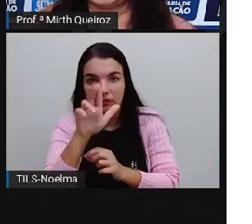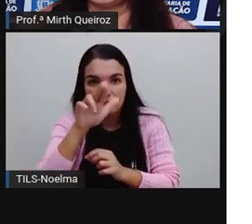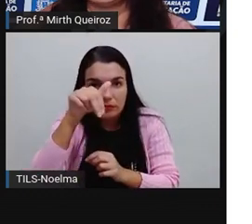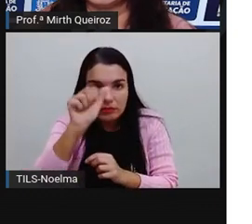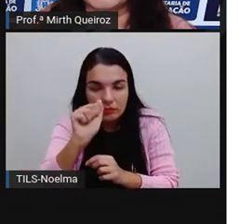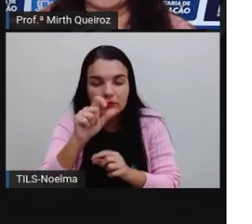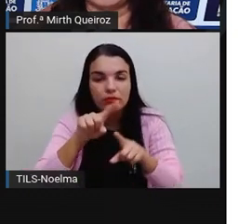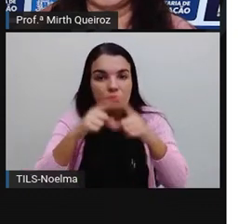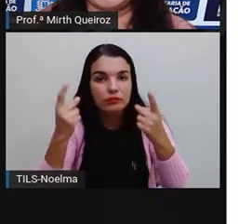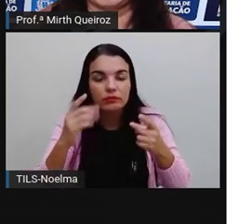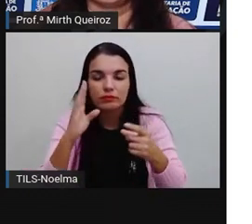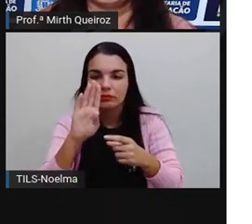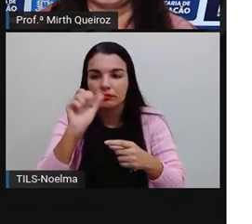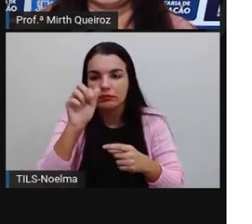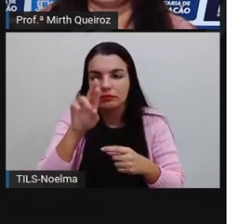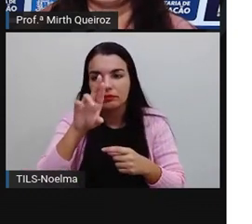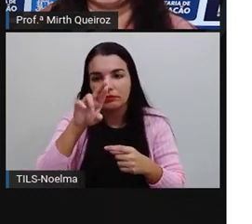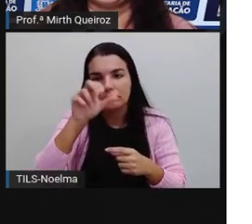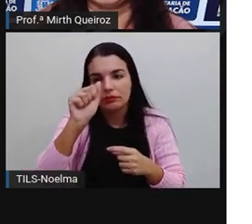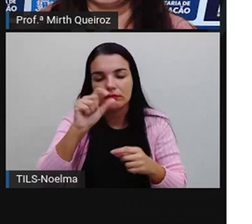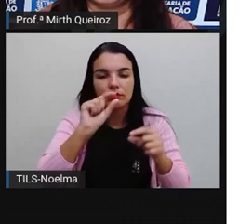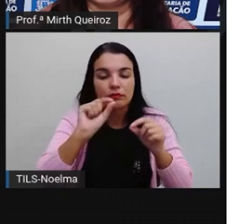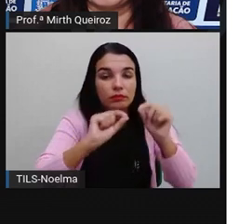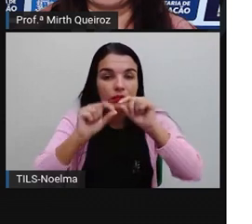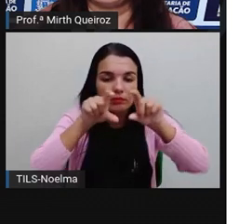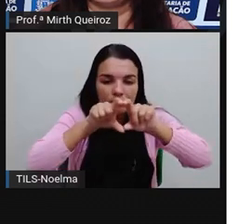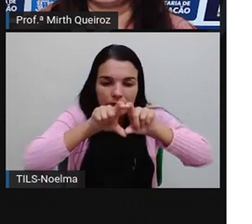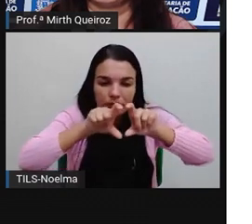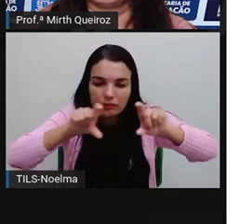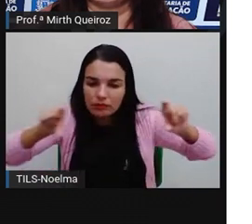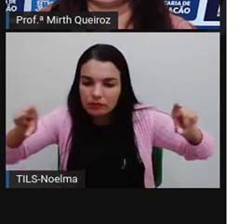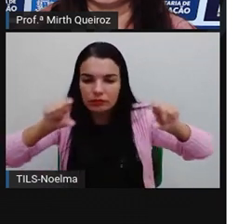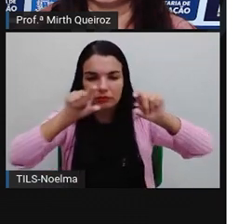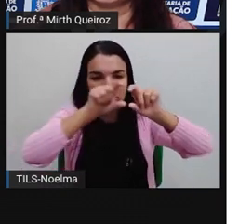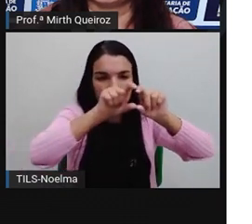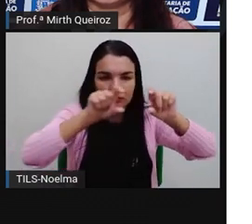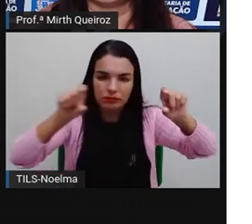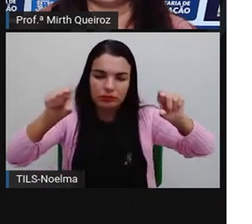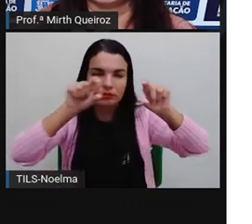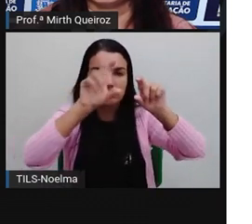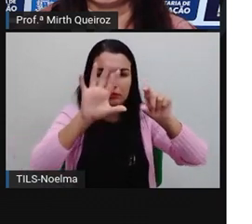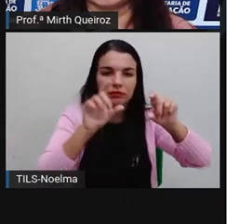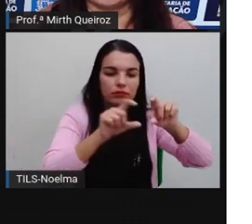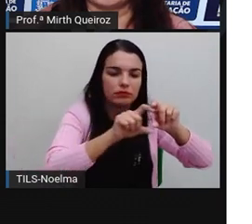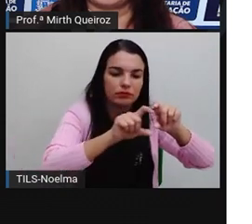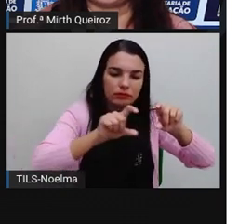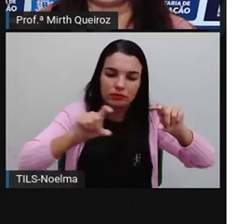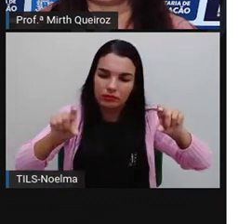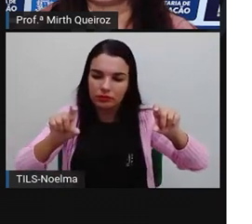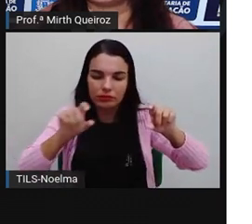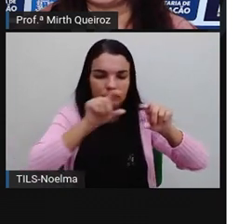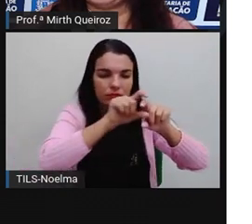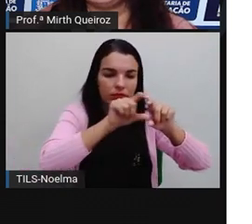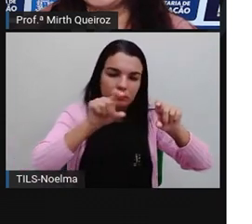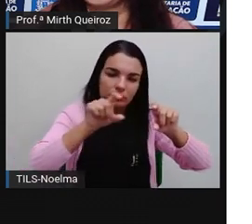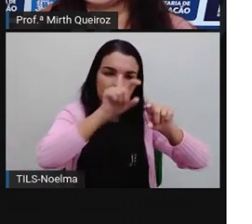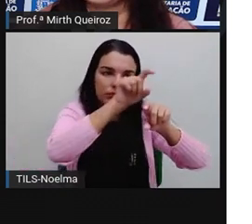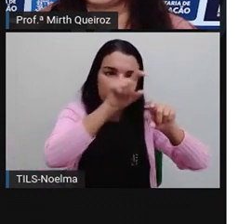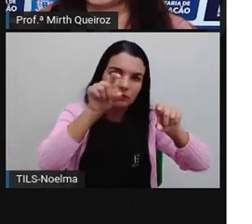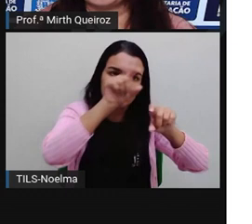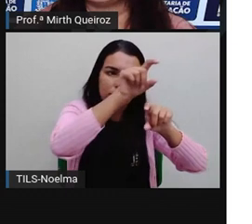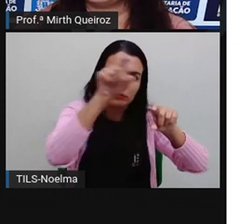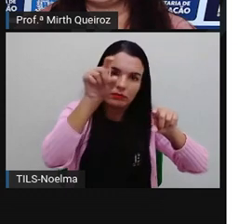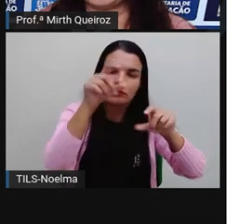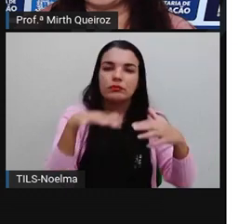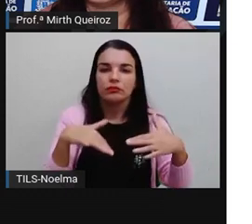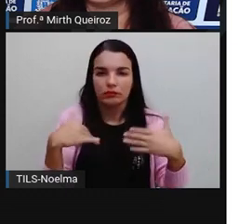horizontal, certo? Em cima, gráfico de colunas, que estão na vertical. Embaixo,